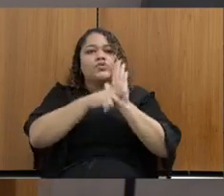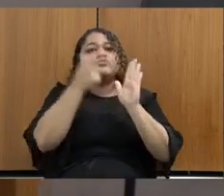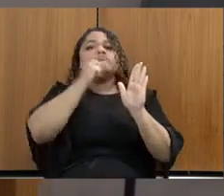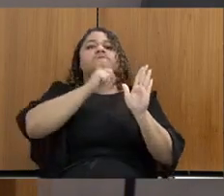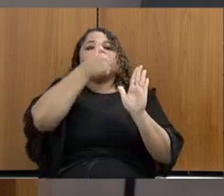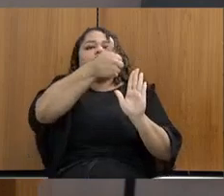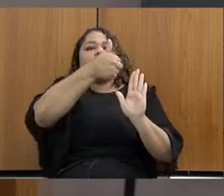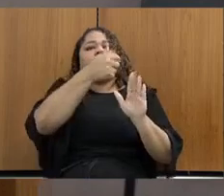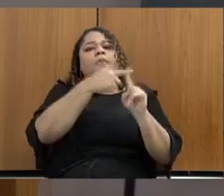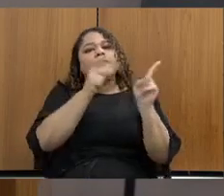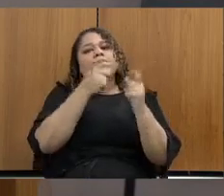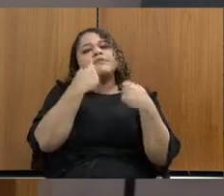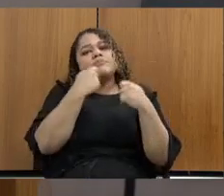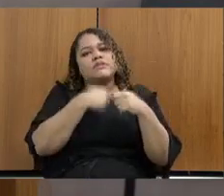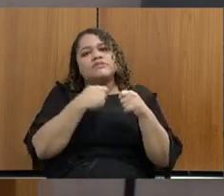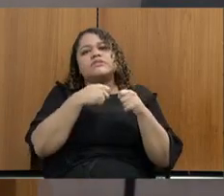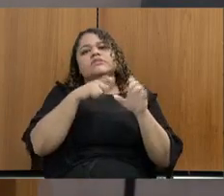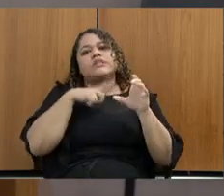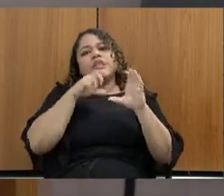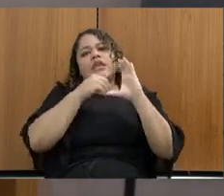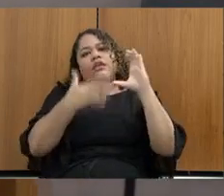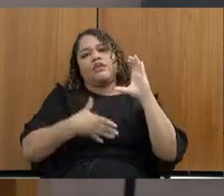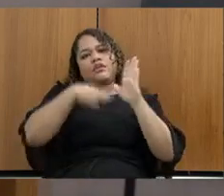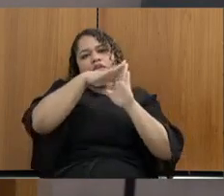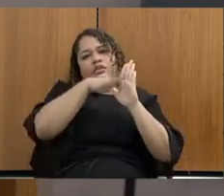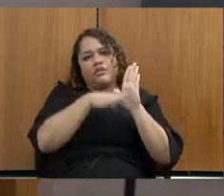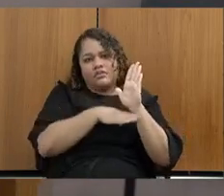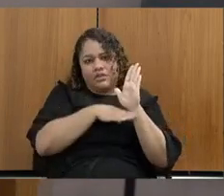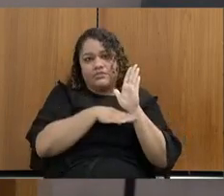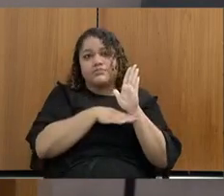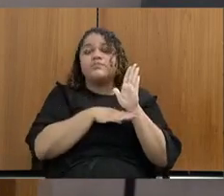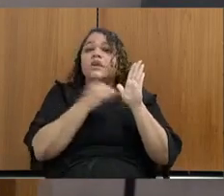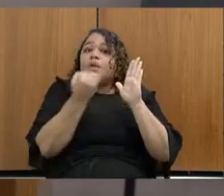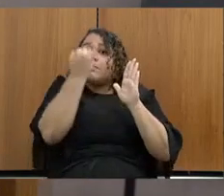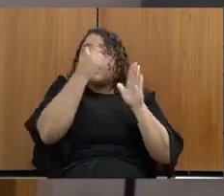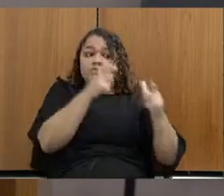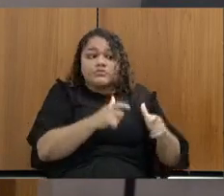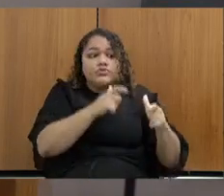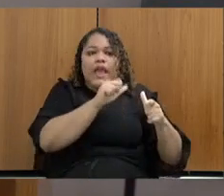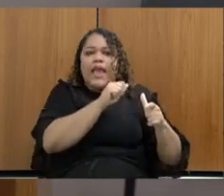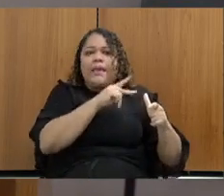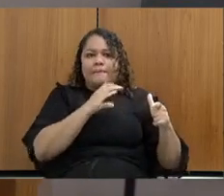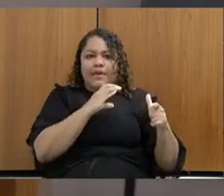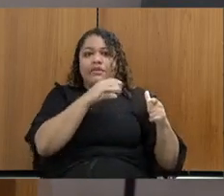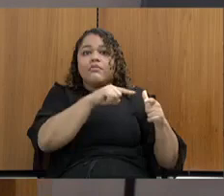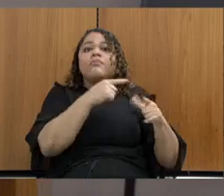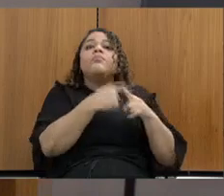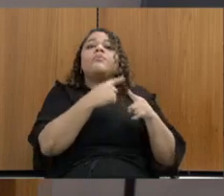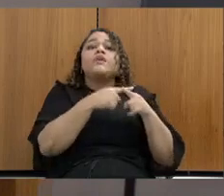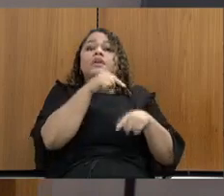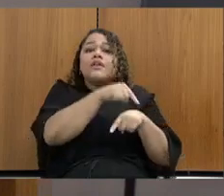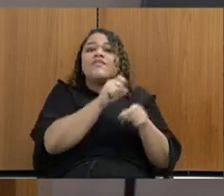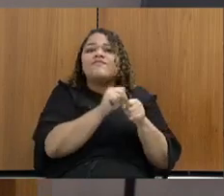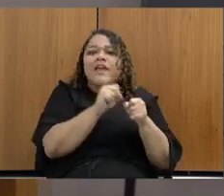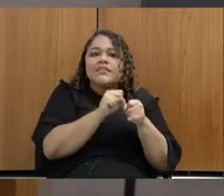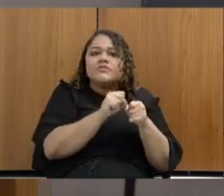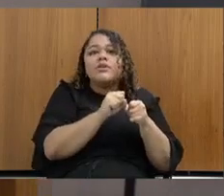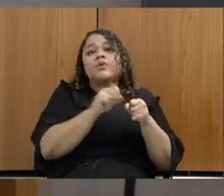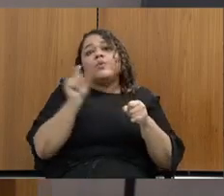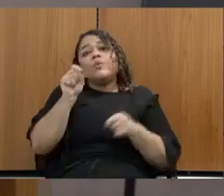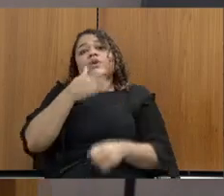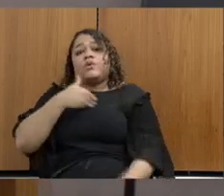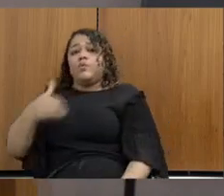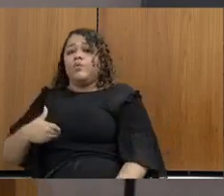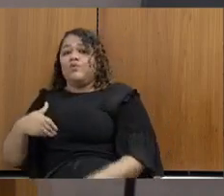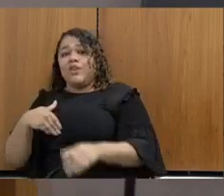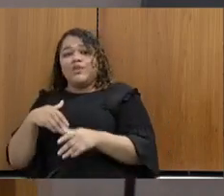tenha critérios, é muito importante que a gente tenha um lugar como a APAC, porque a APAC faz aquilo que muitas vezes o Estado tinha que